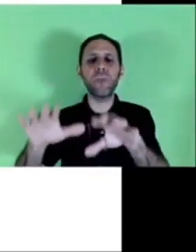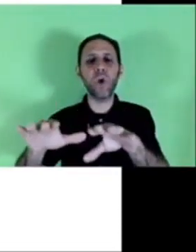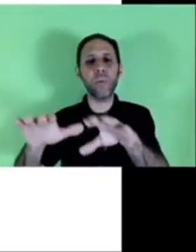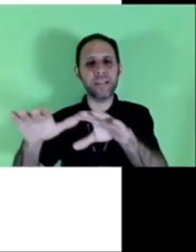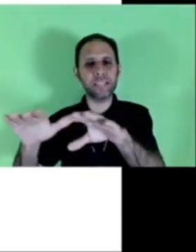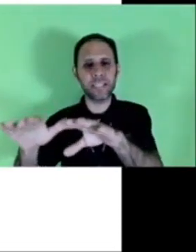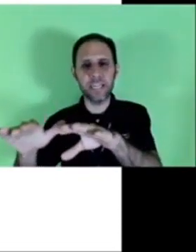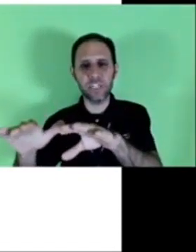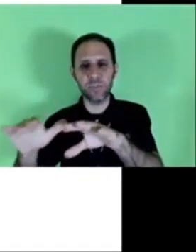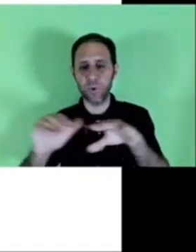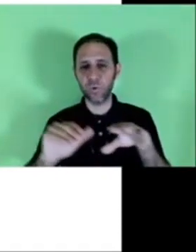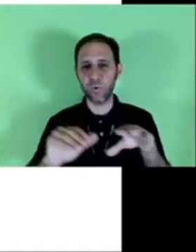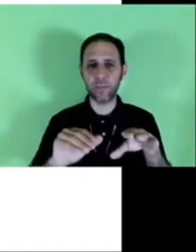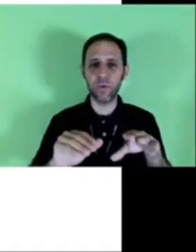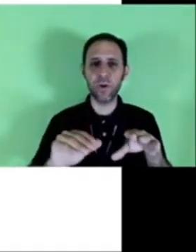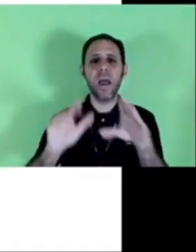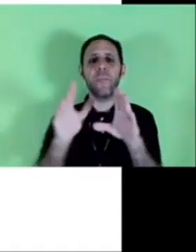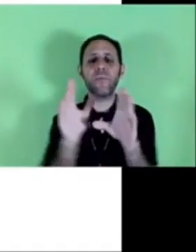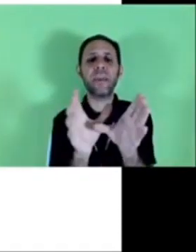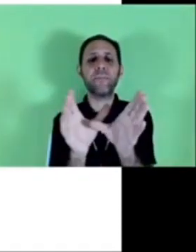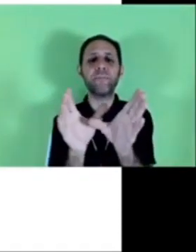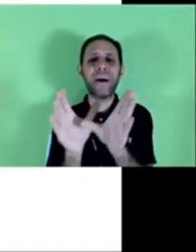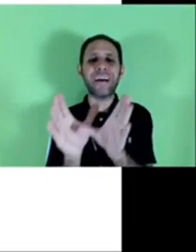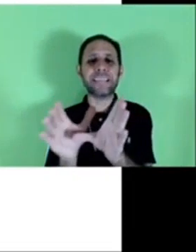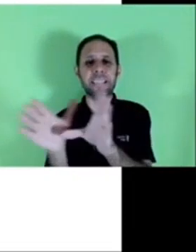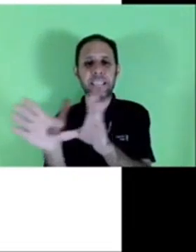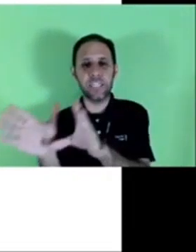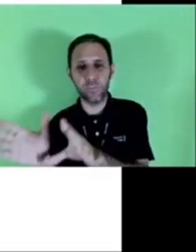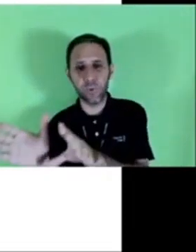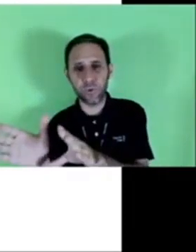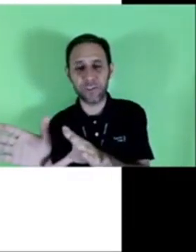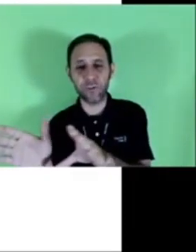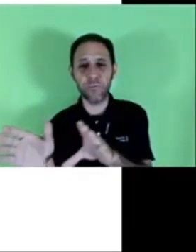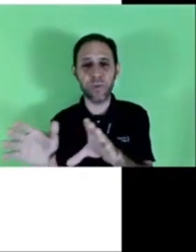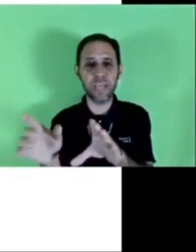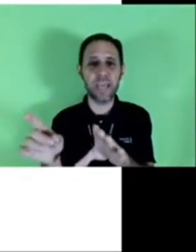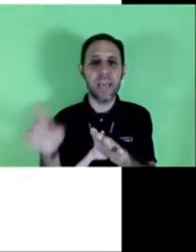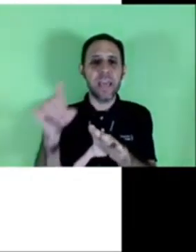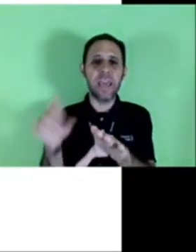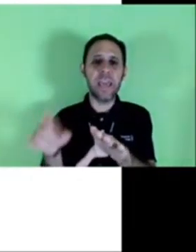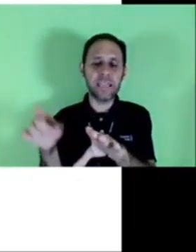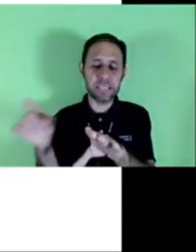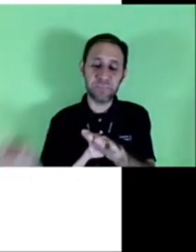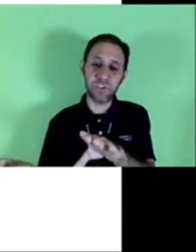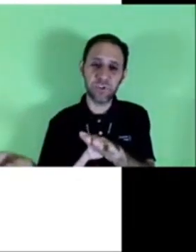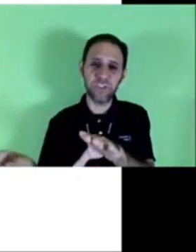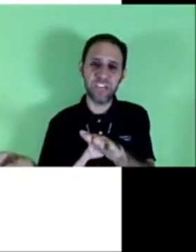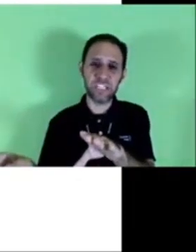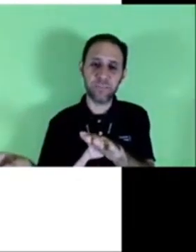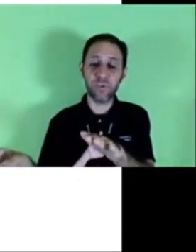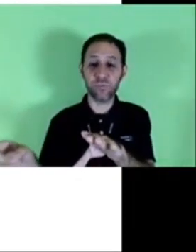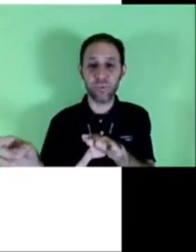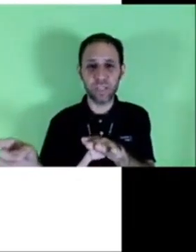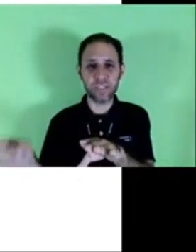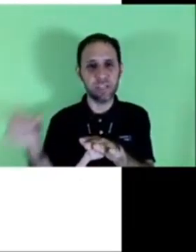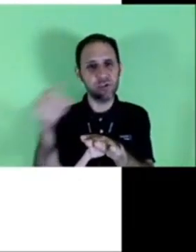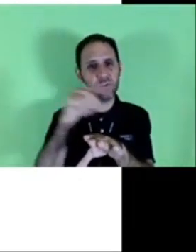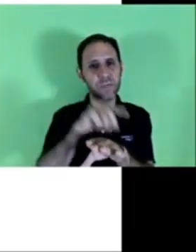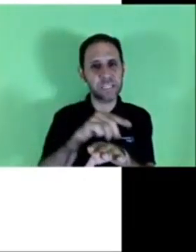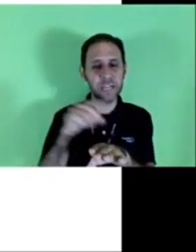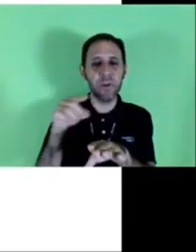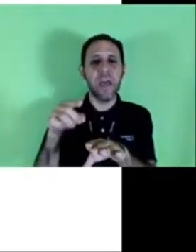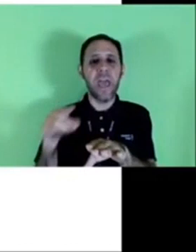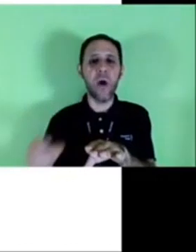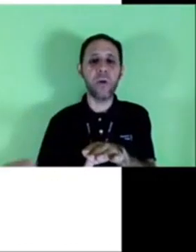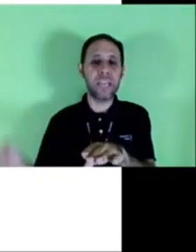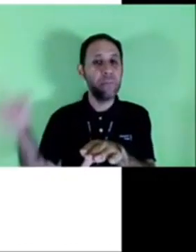constituo o meu bastante procurador. Por que bastante procurador? Porque essa pessoa que vai receber os poderes que eu